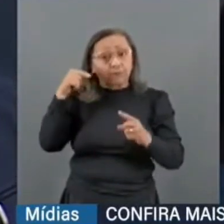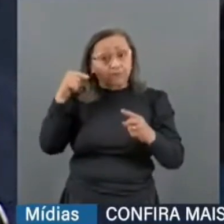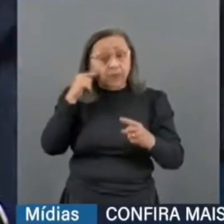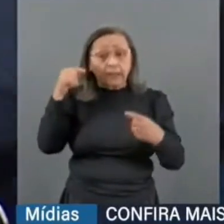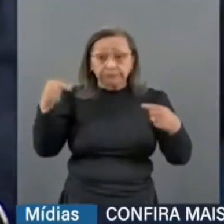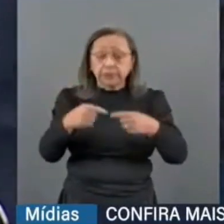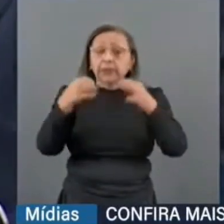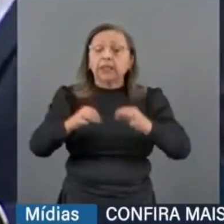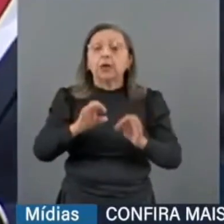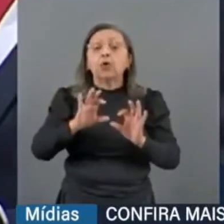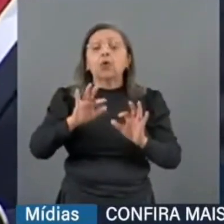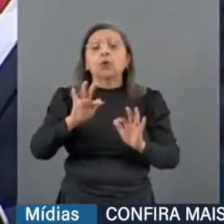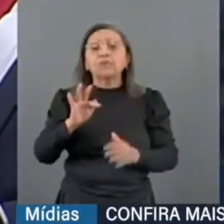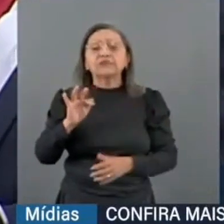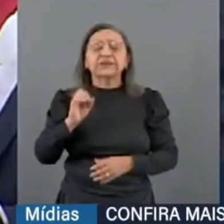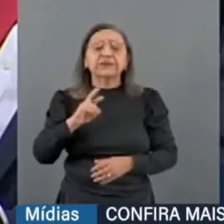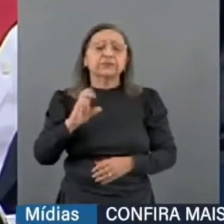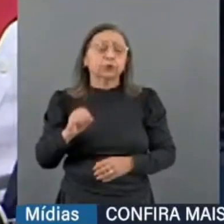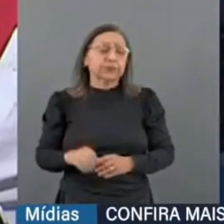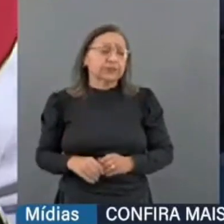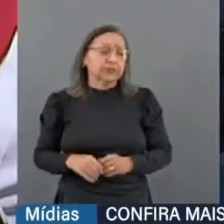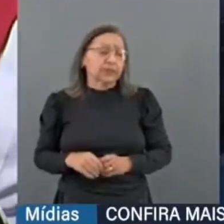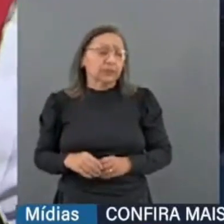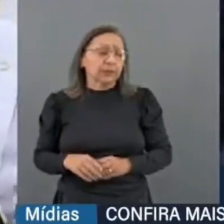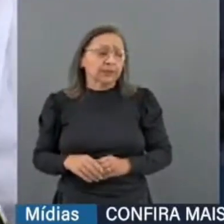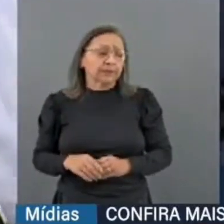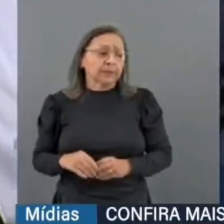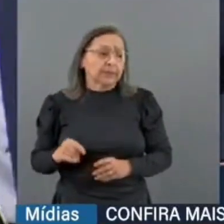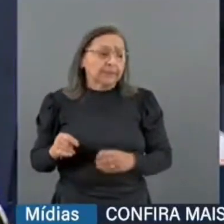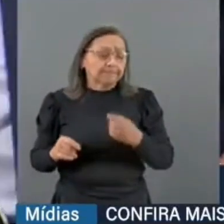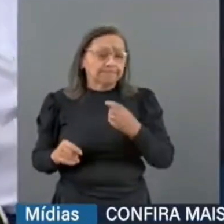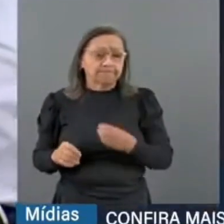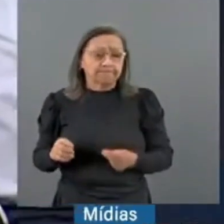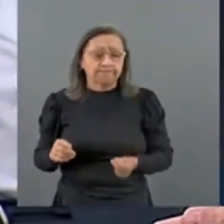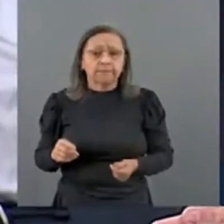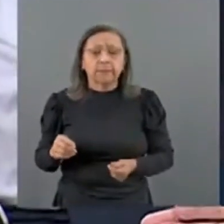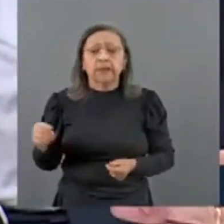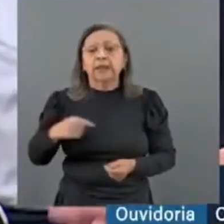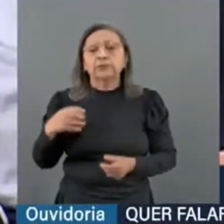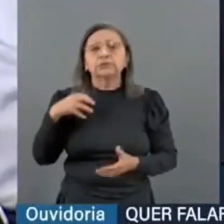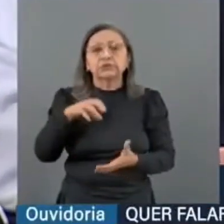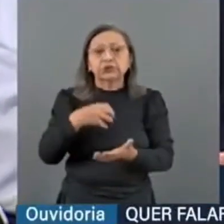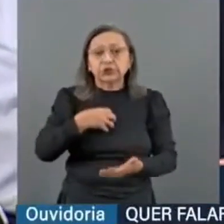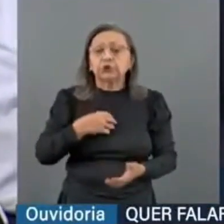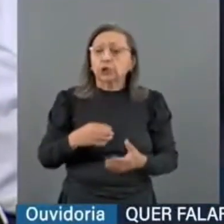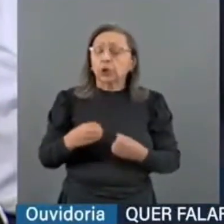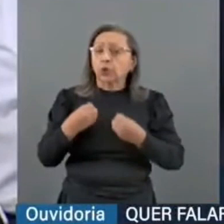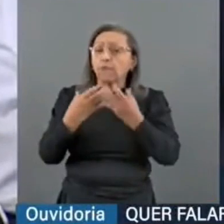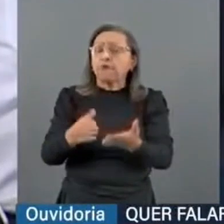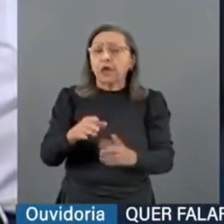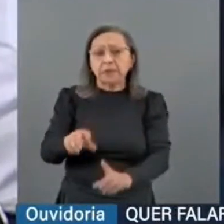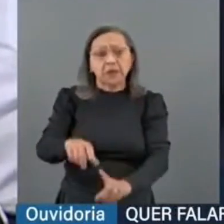que o foro privilegiado se restringe ao ato praticado no exercício da função que confere o foro